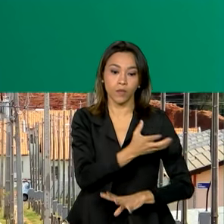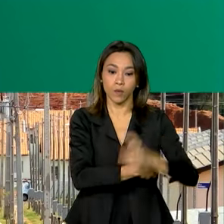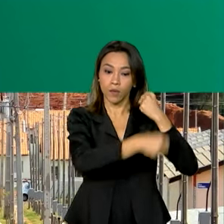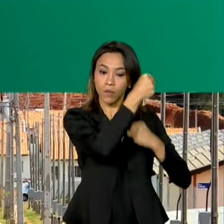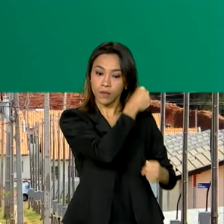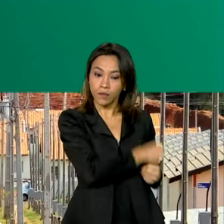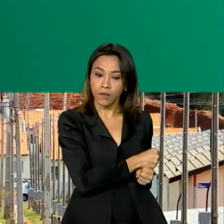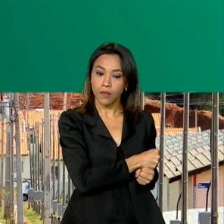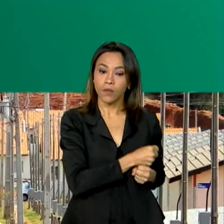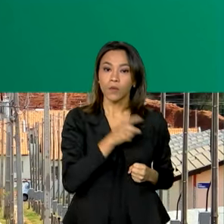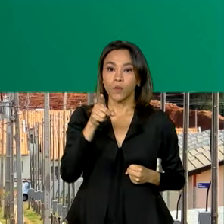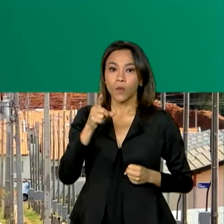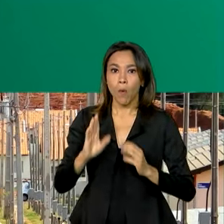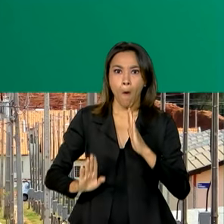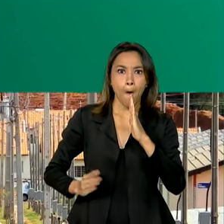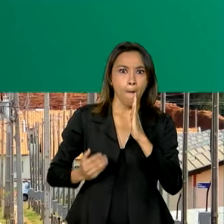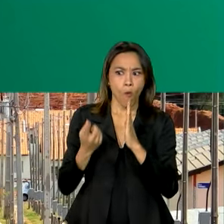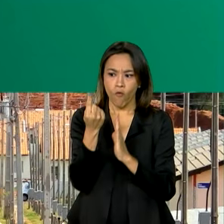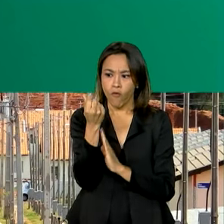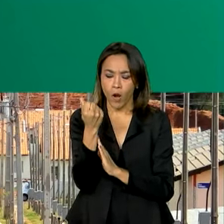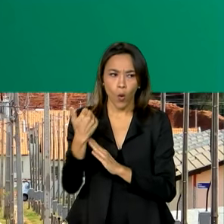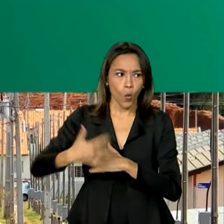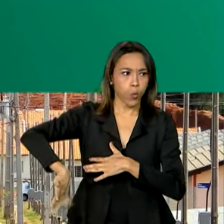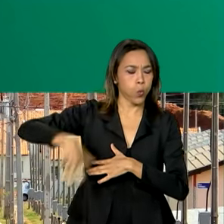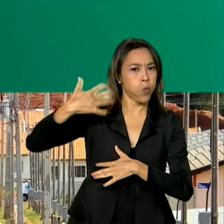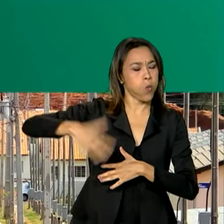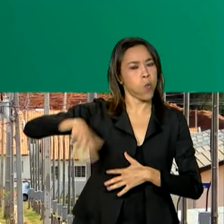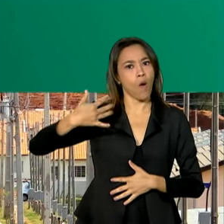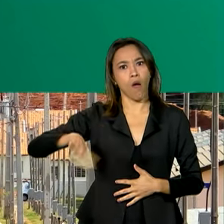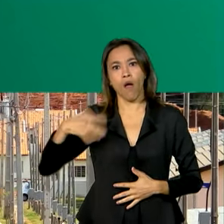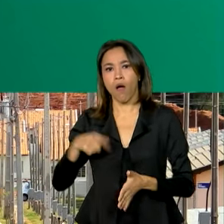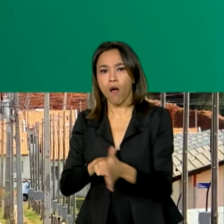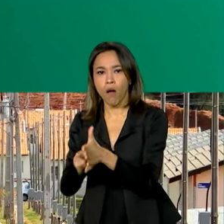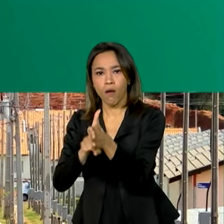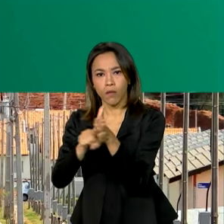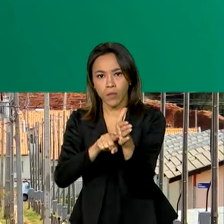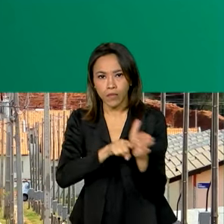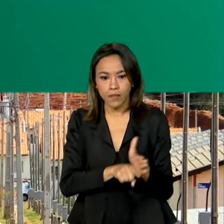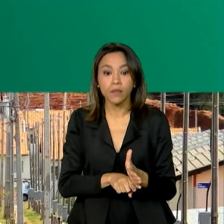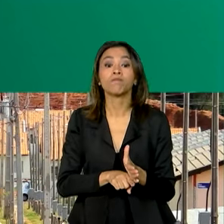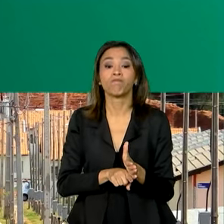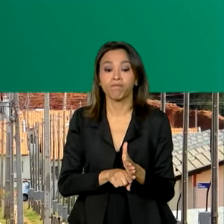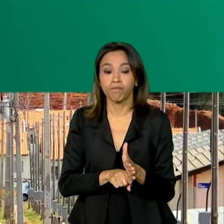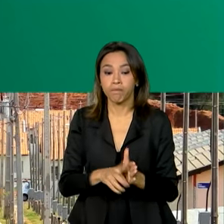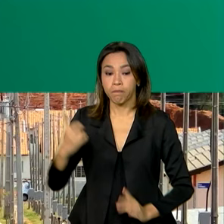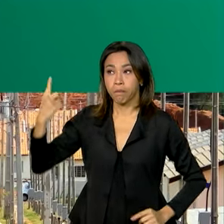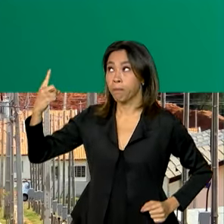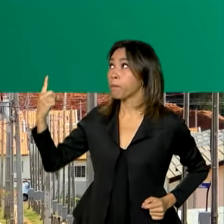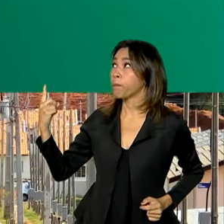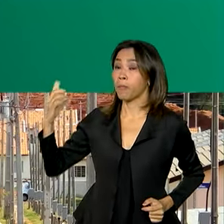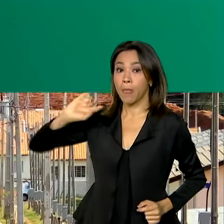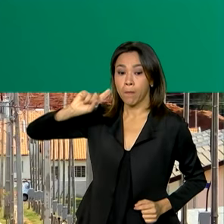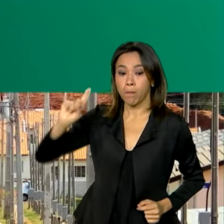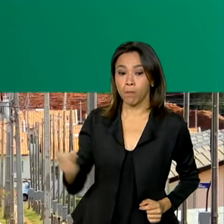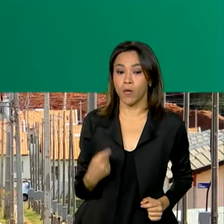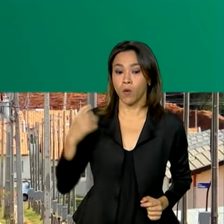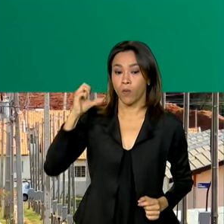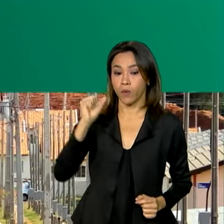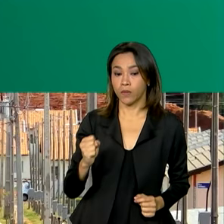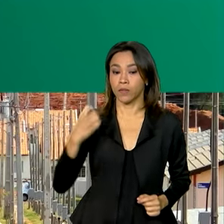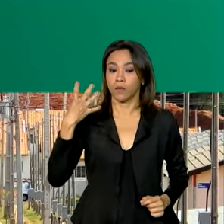passado, o maior valor da série histórica da pesquisa, R$.848,